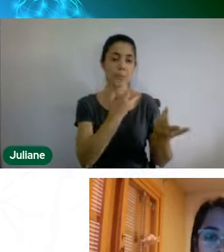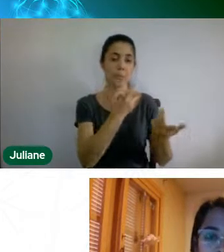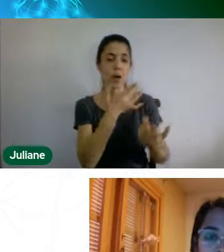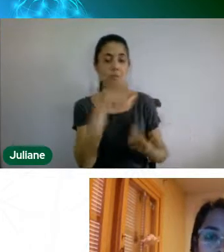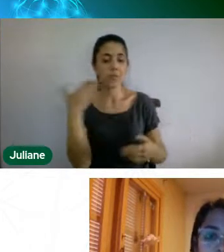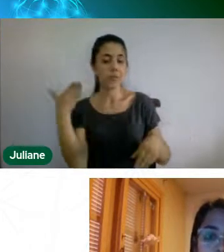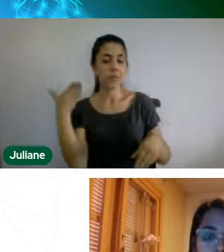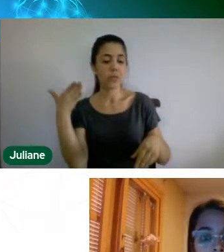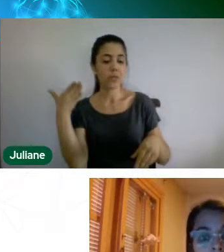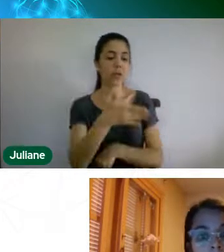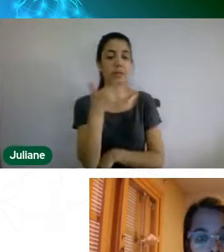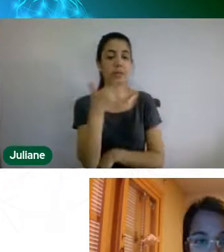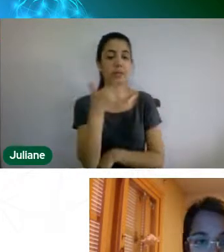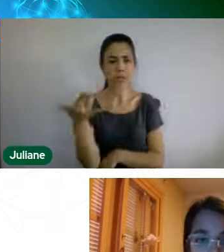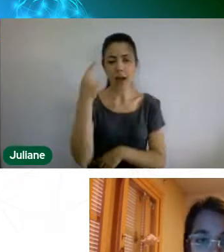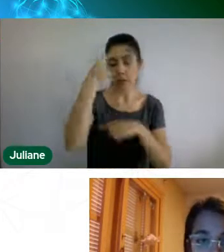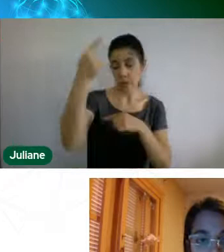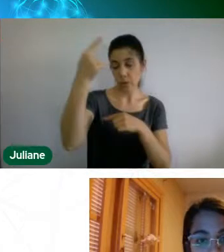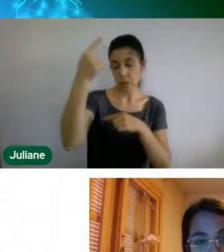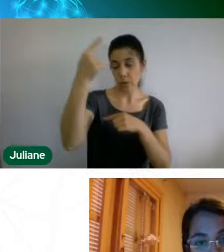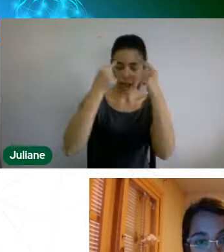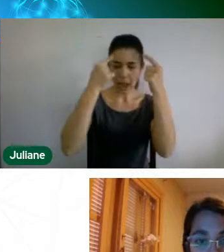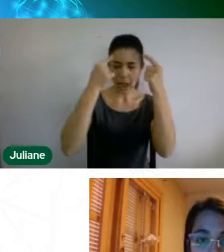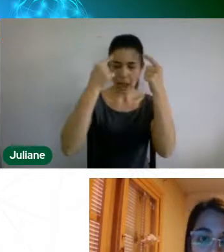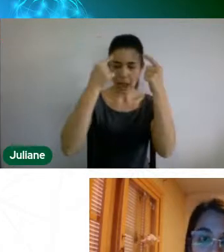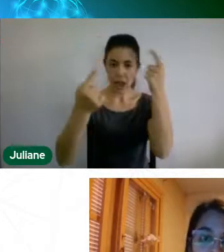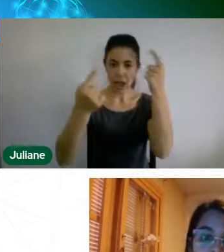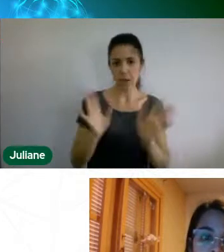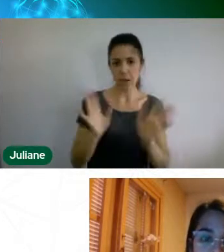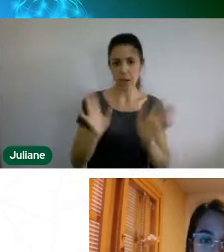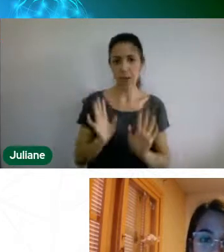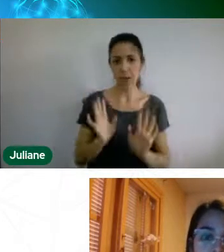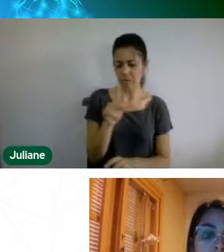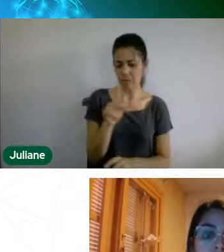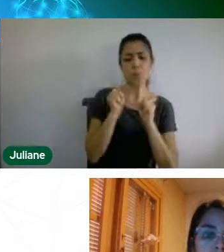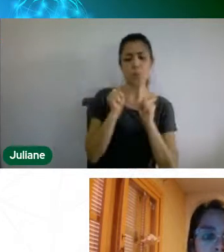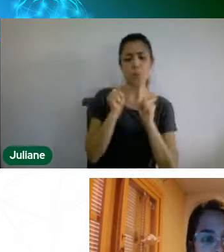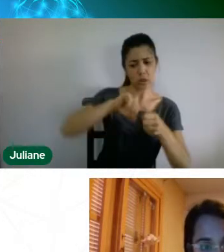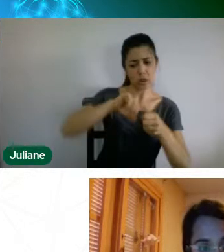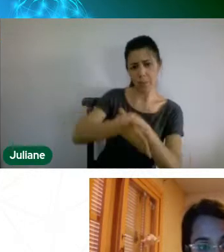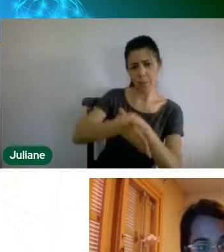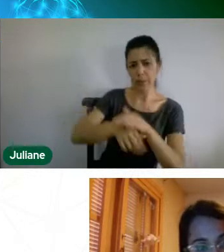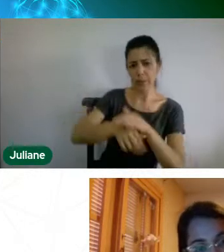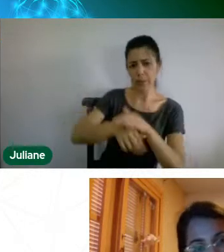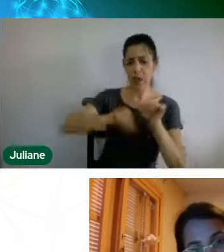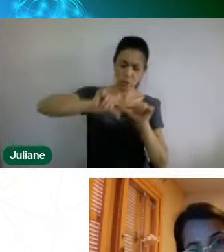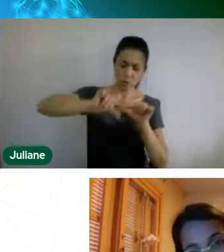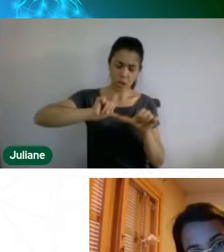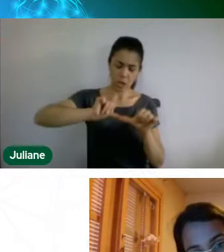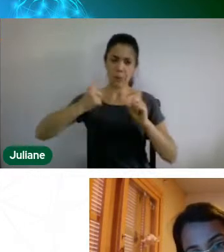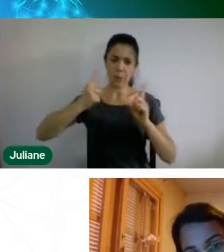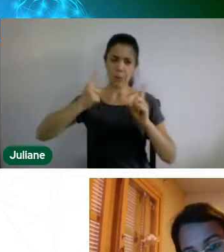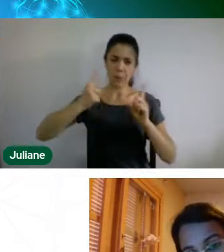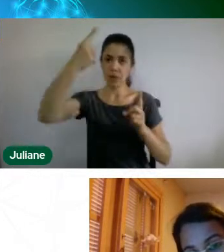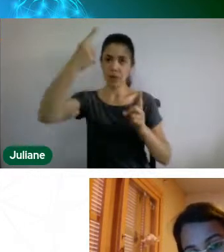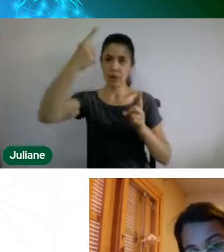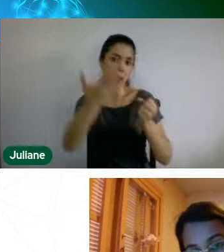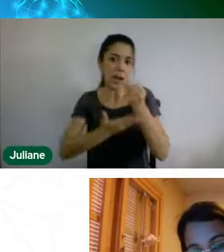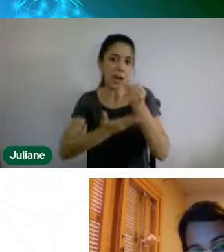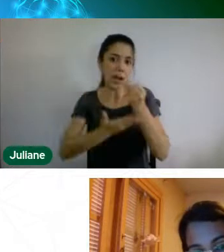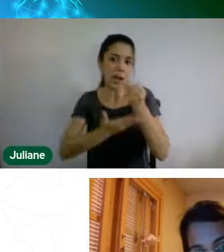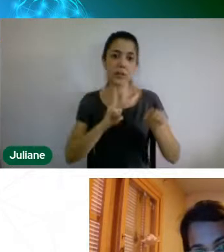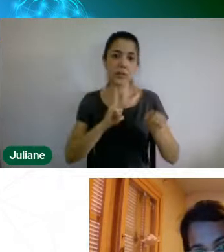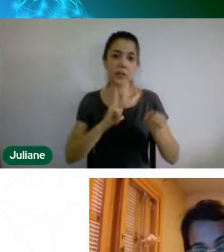que ele possa ter alguma ideia base, uma noção de como pode fazer isso na sala de aula. Tá, e assim,